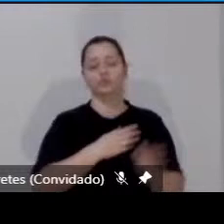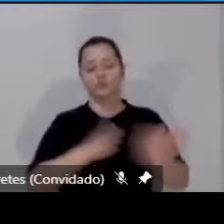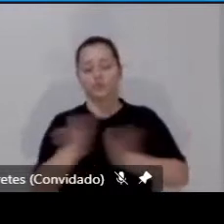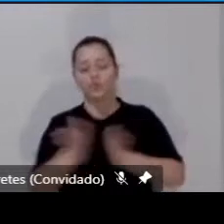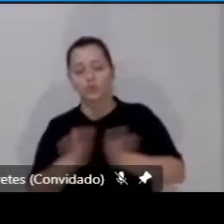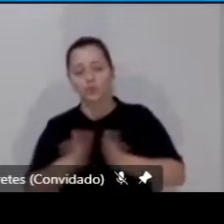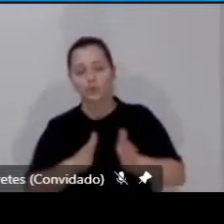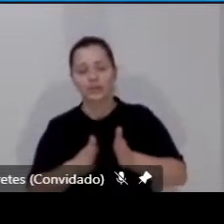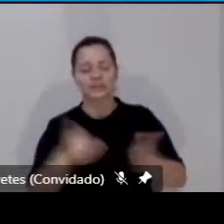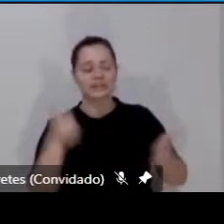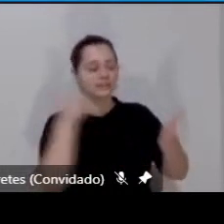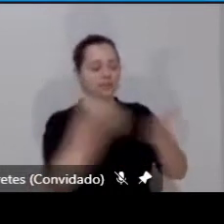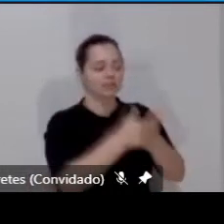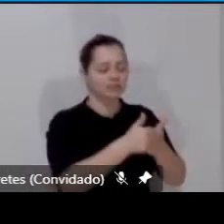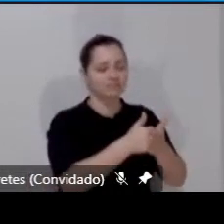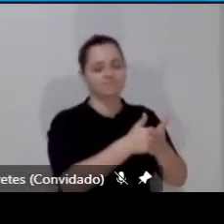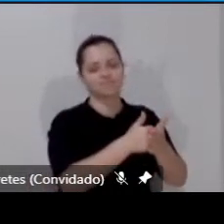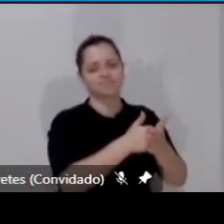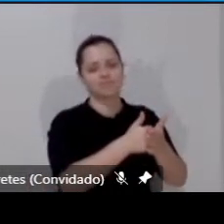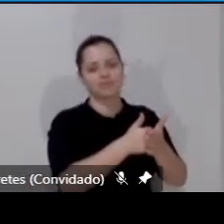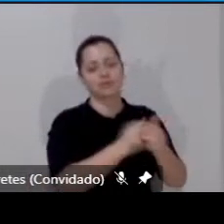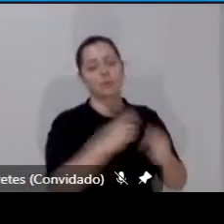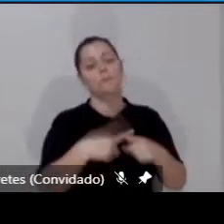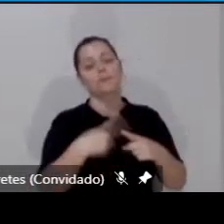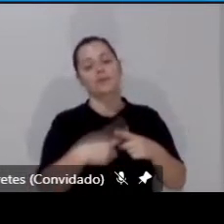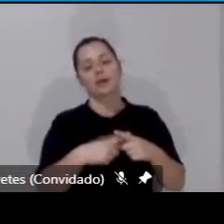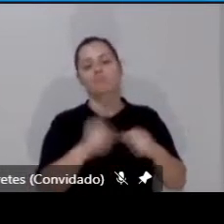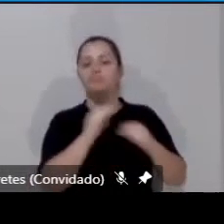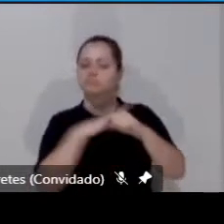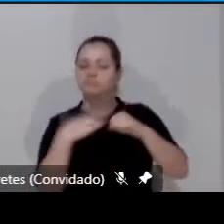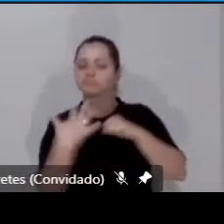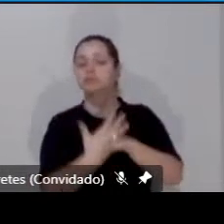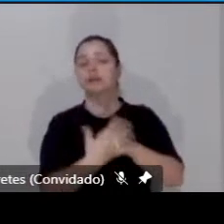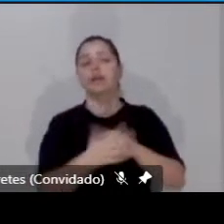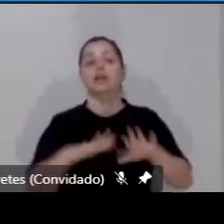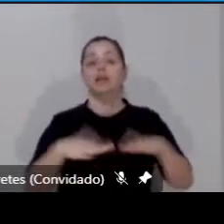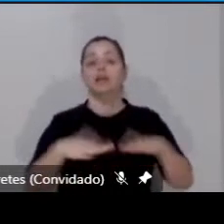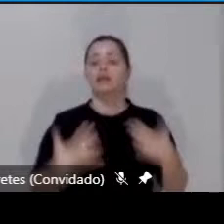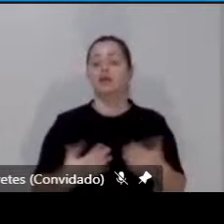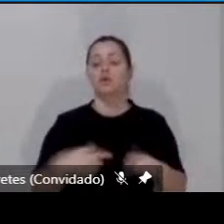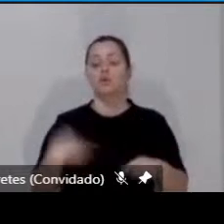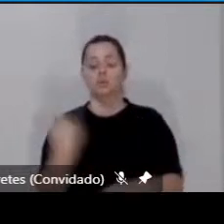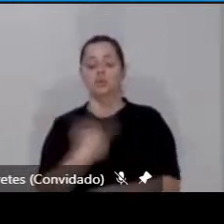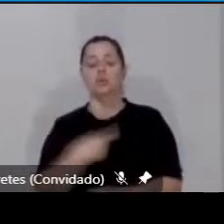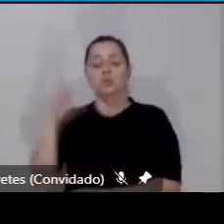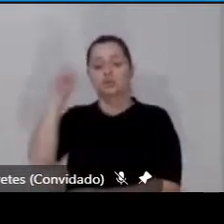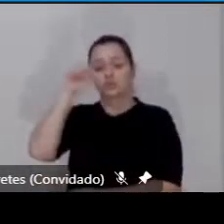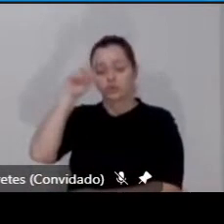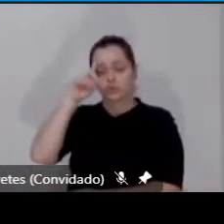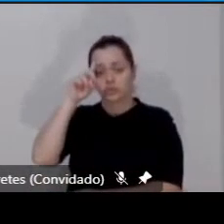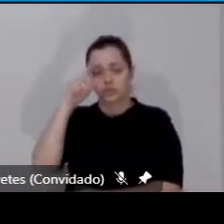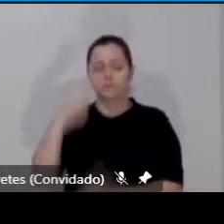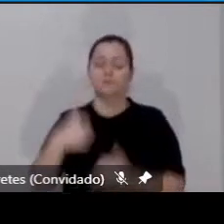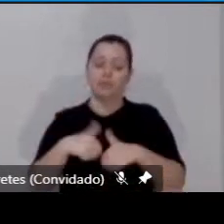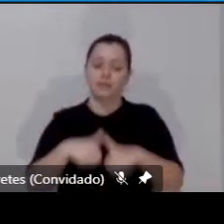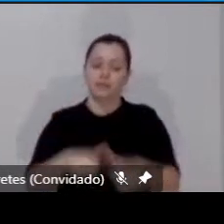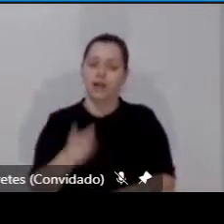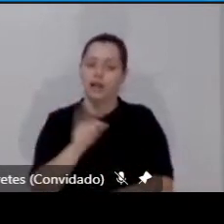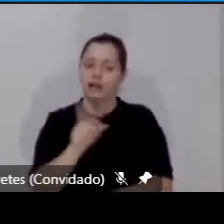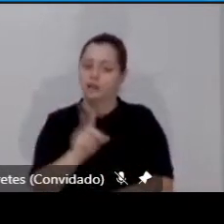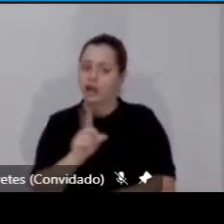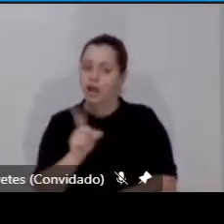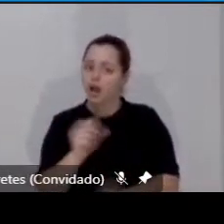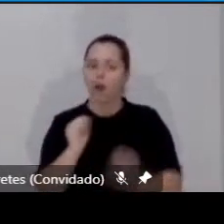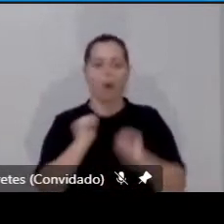maior. Então, o significado que hoje, no nosso dia a dia, estamos dando a não sair